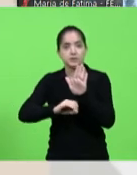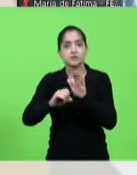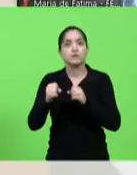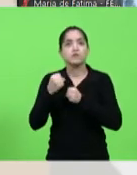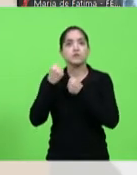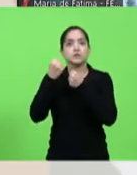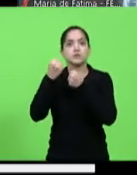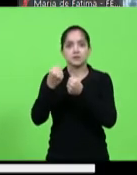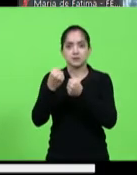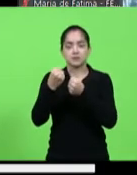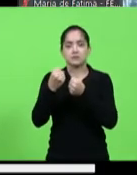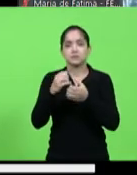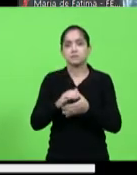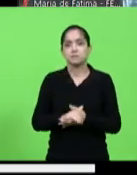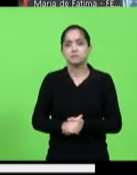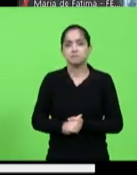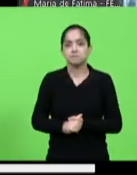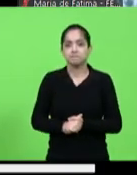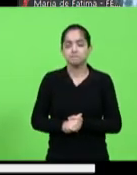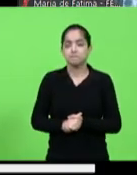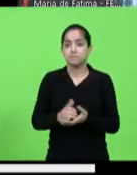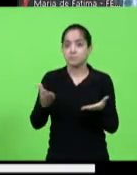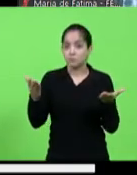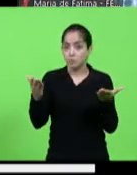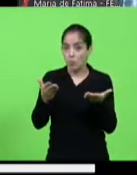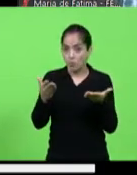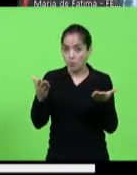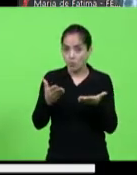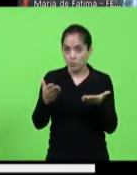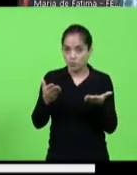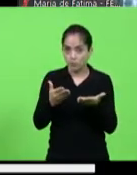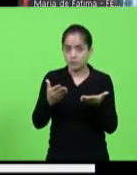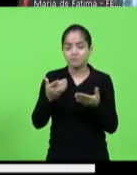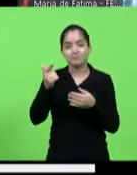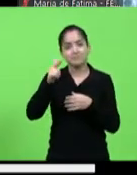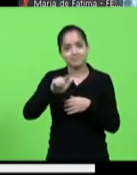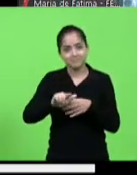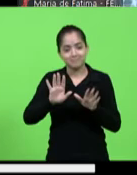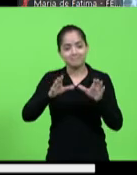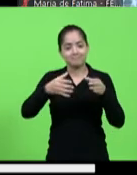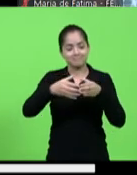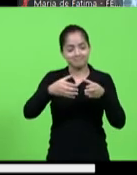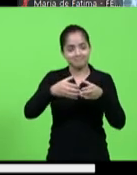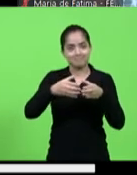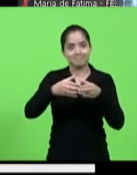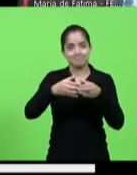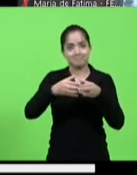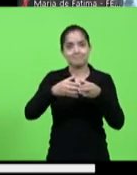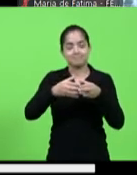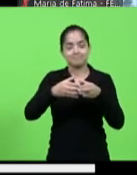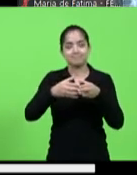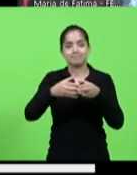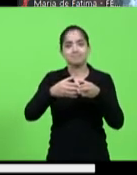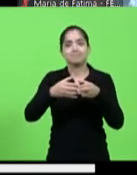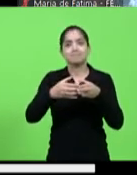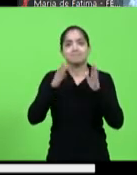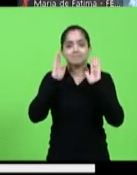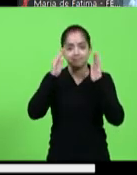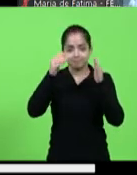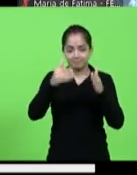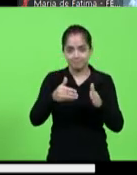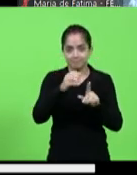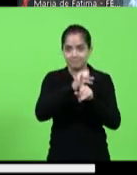a essa pauta. Então, hoje, nós temos a reinstalação da Frente Parlamentar da Assistência